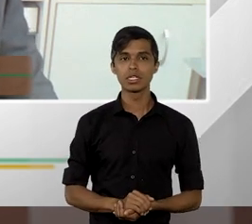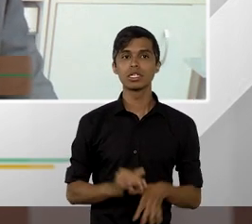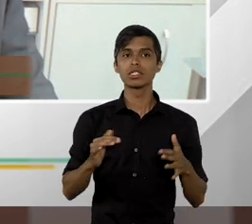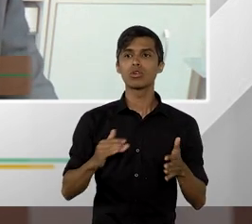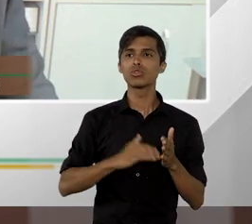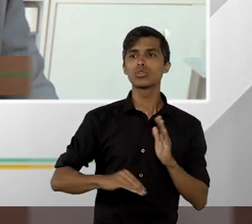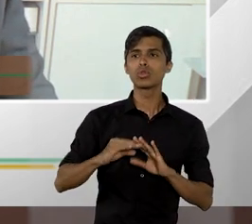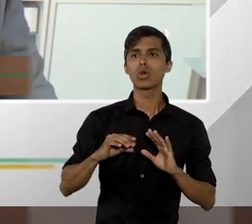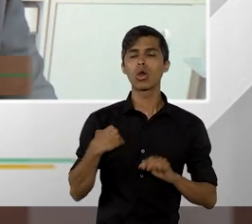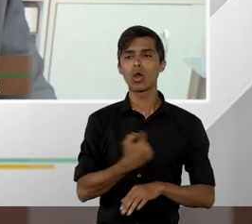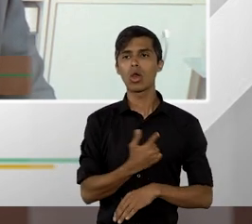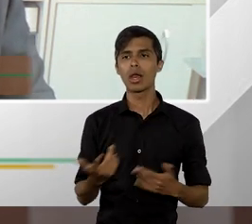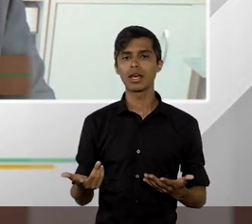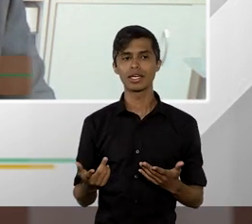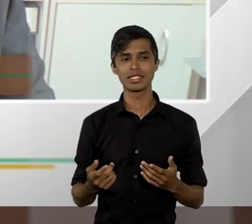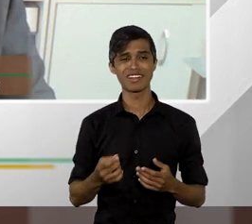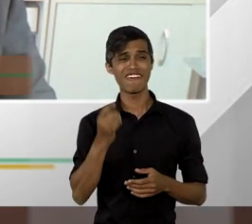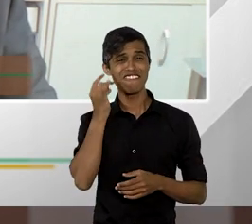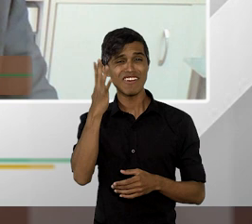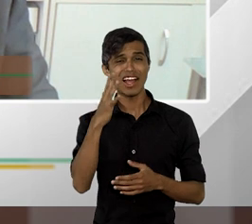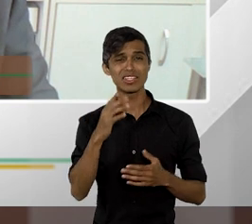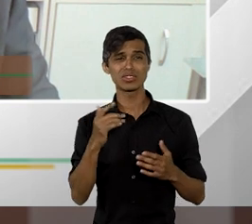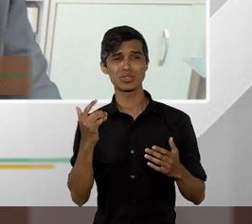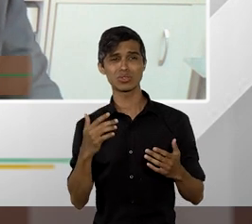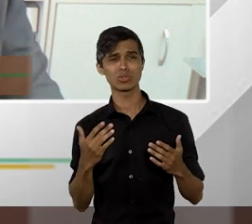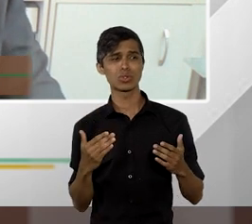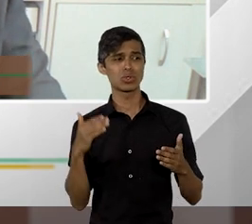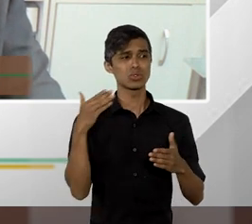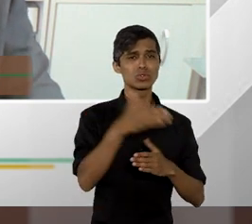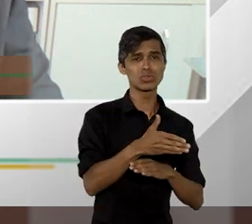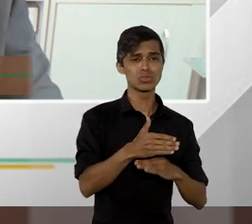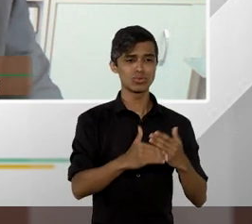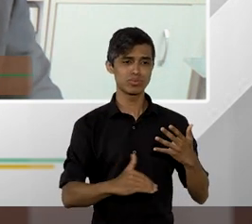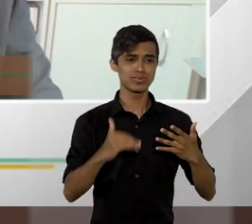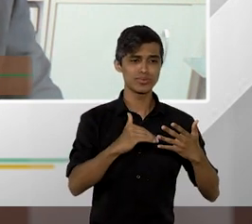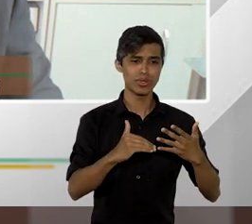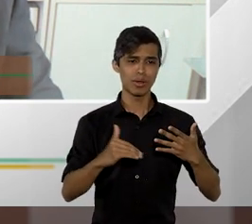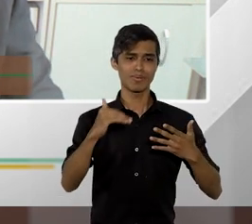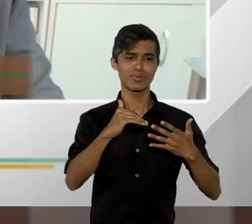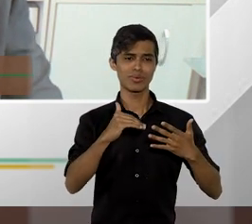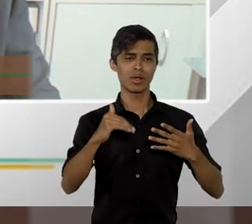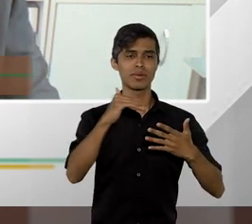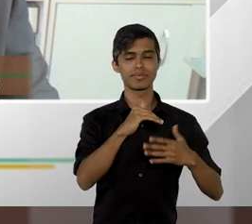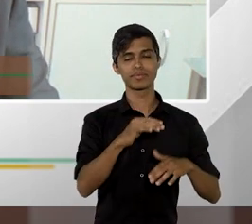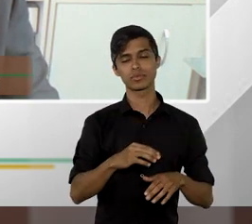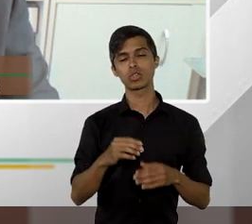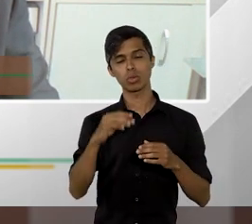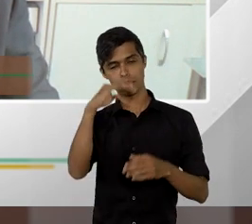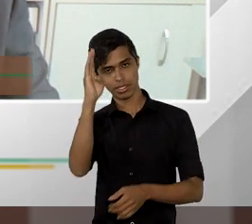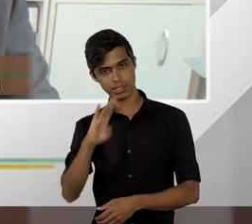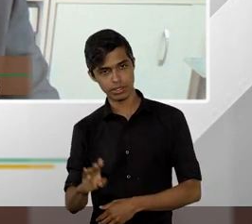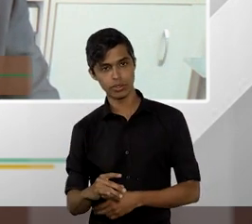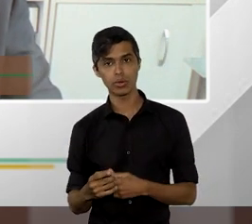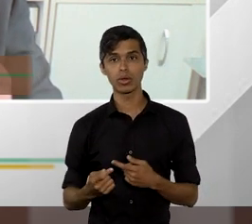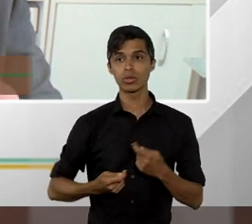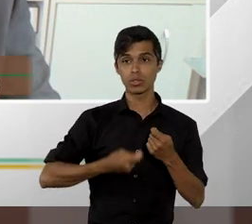circunstância da facilidade do acesso. No Brasil, é economicamente